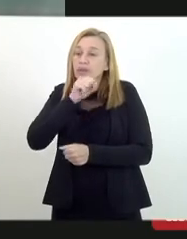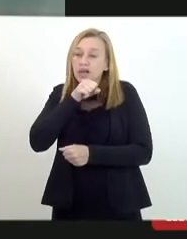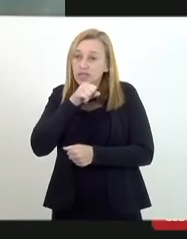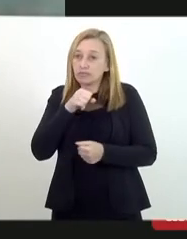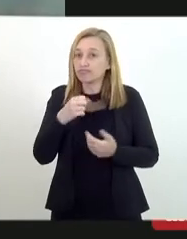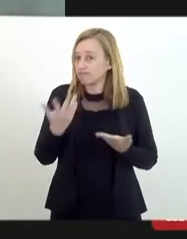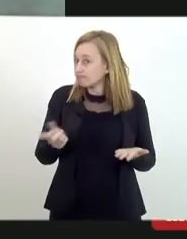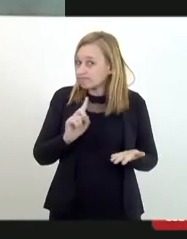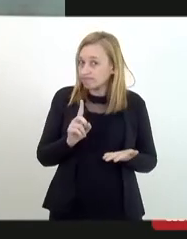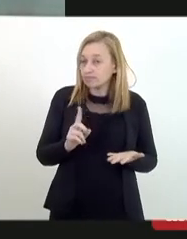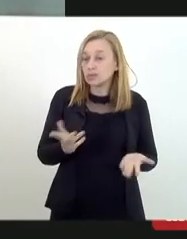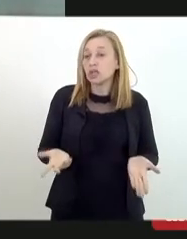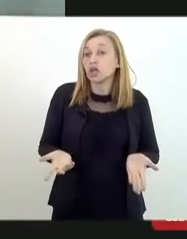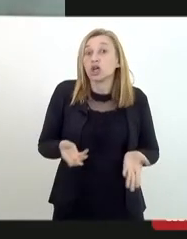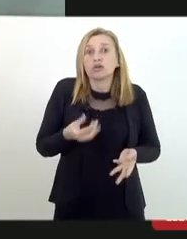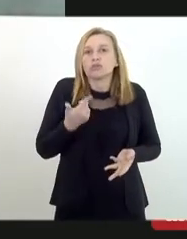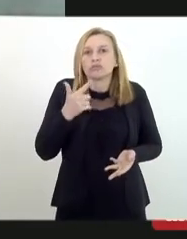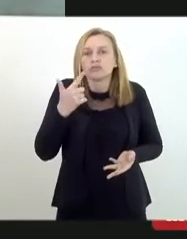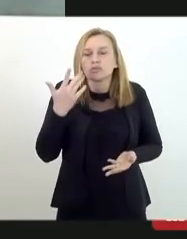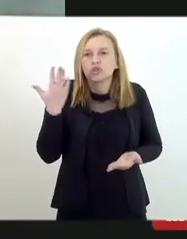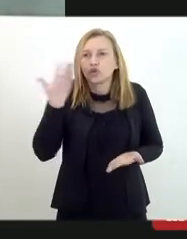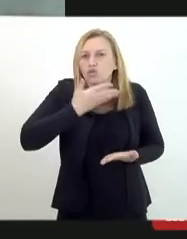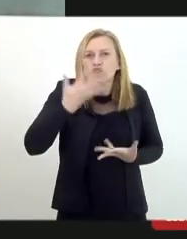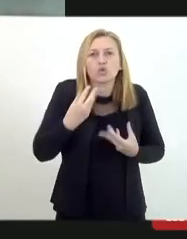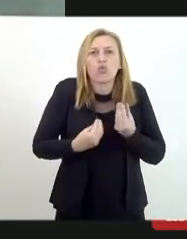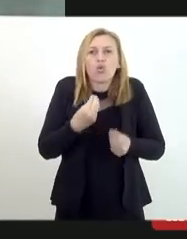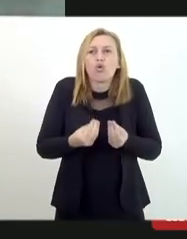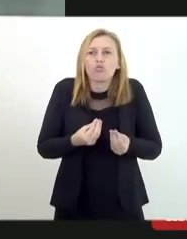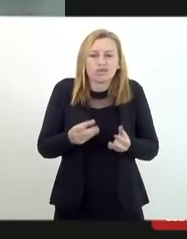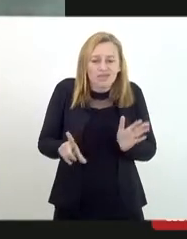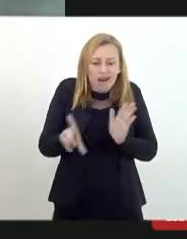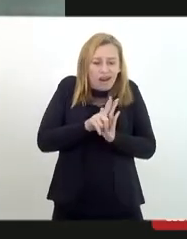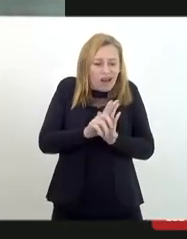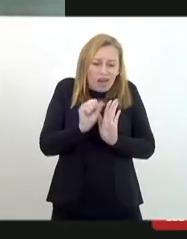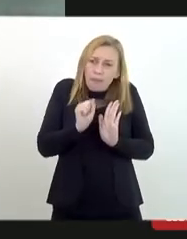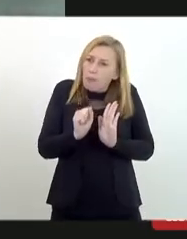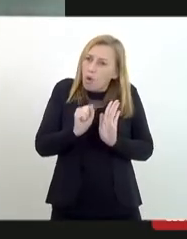também. Não vejo como a legislação pode